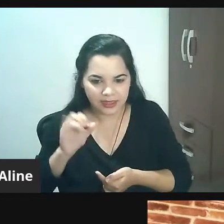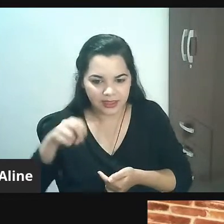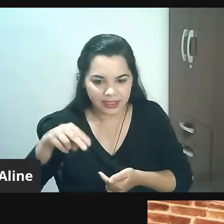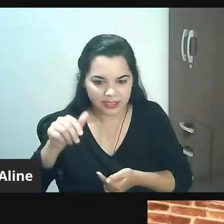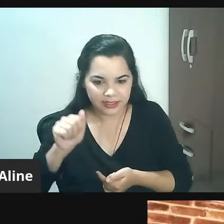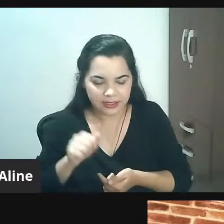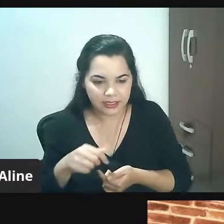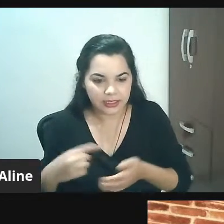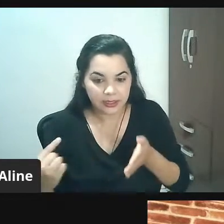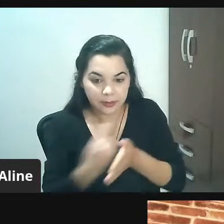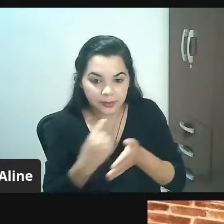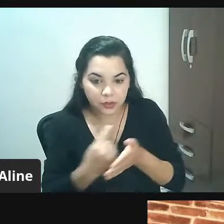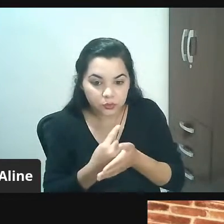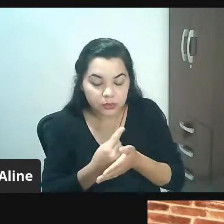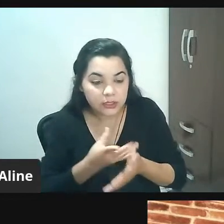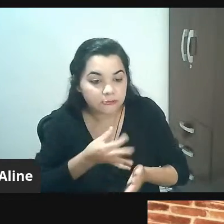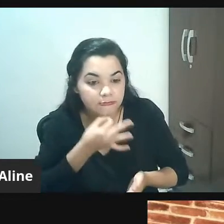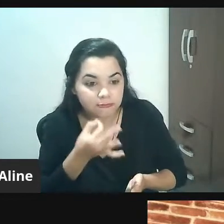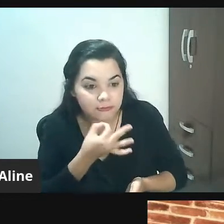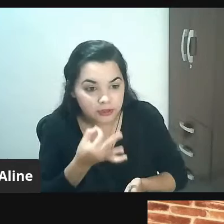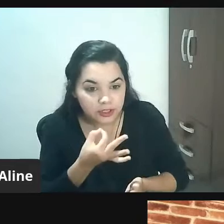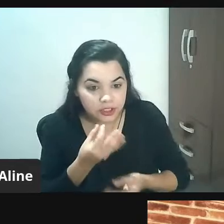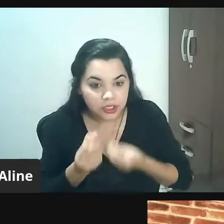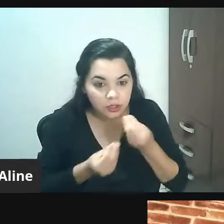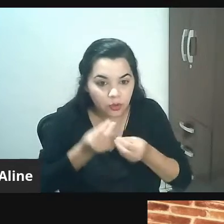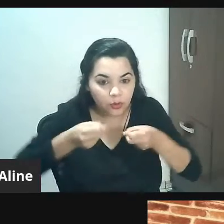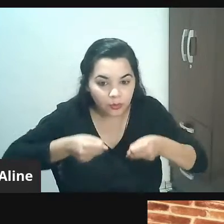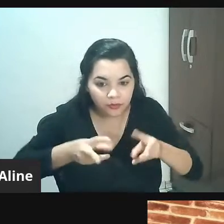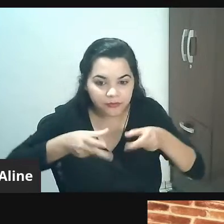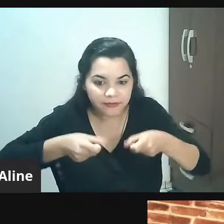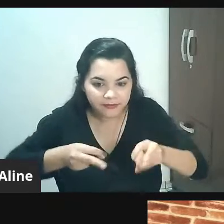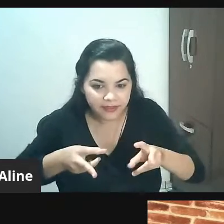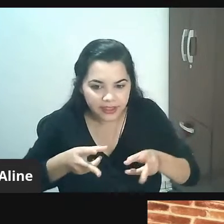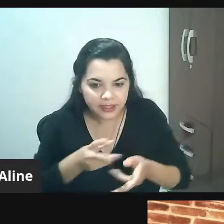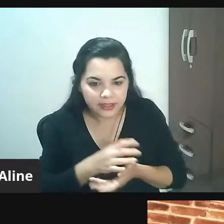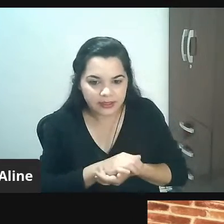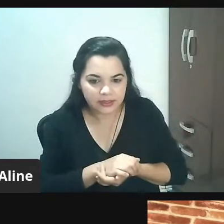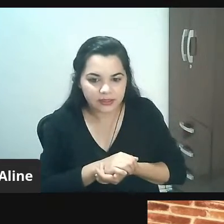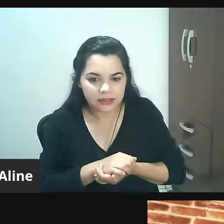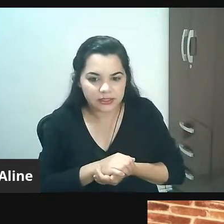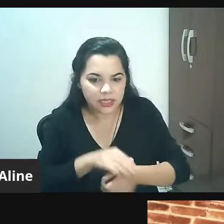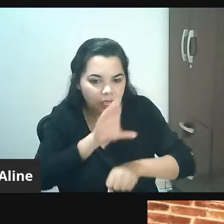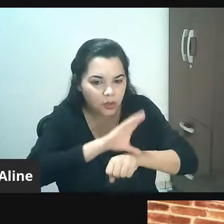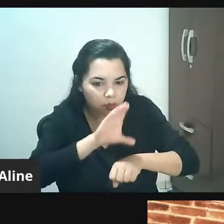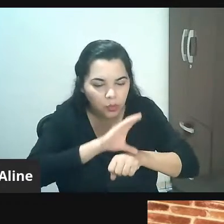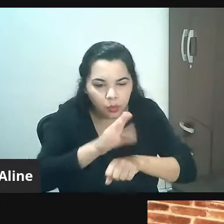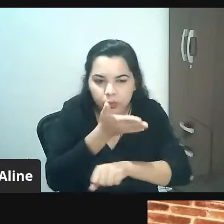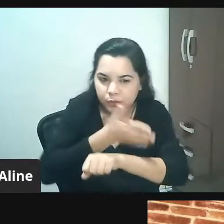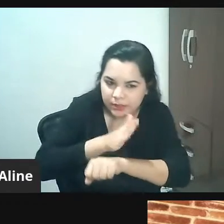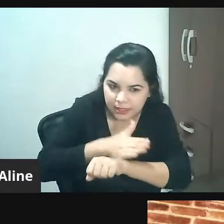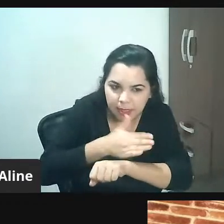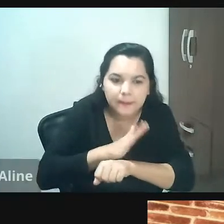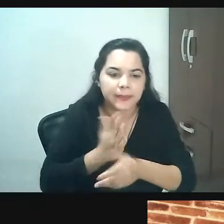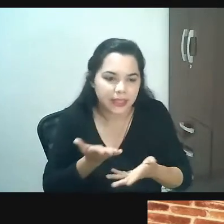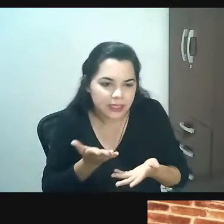dica sugestão para fomentar vendas e tangíveis por exemplo cursos treinamentos